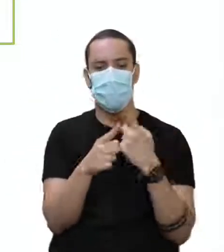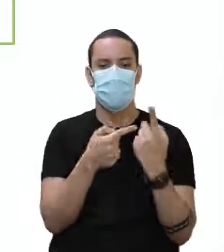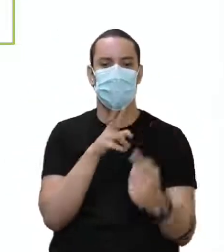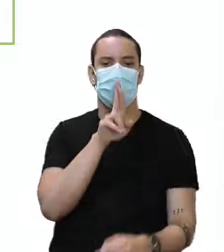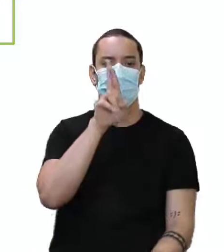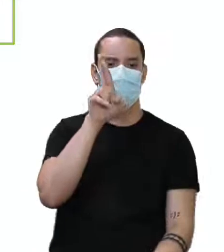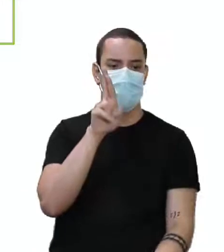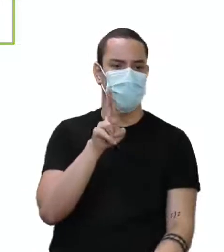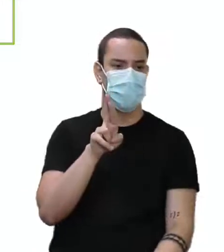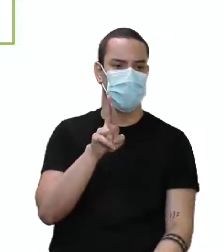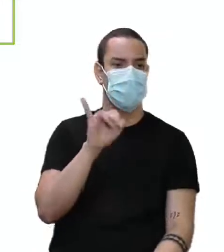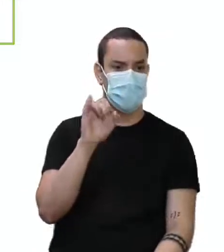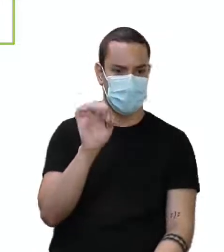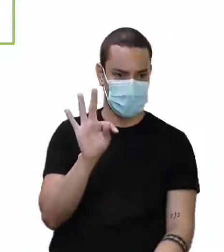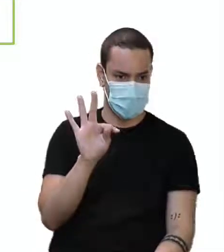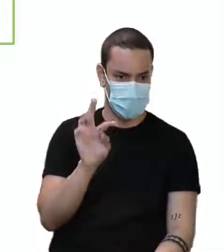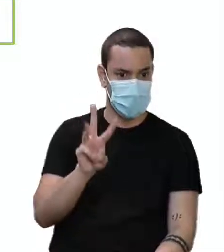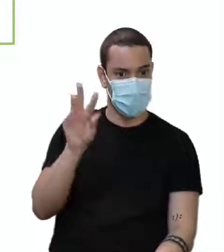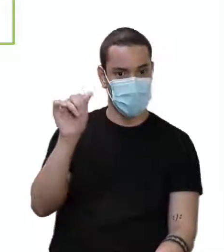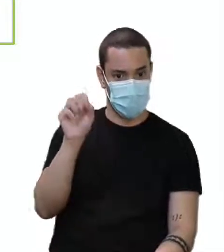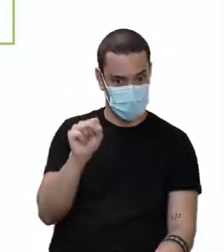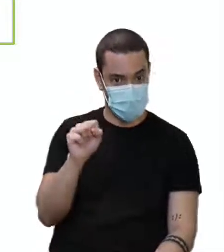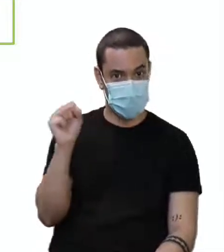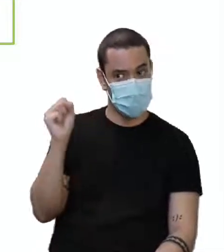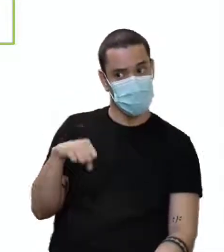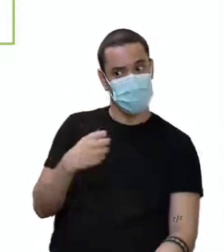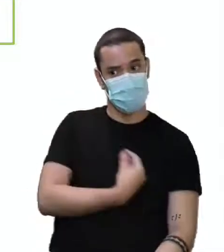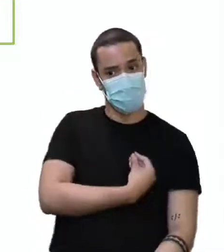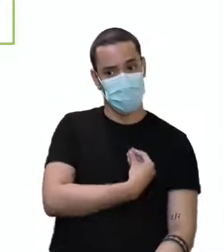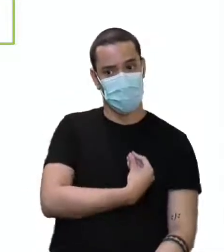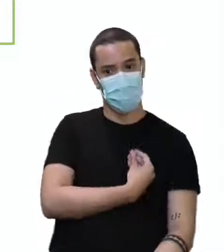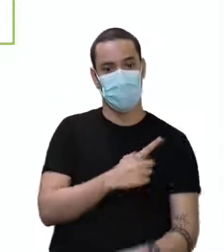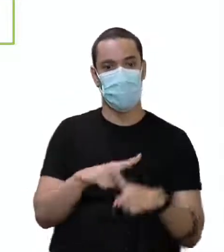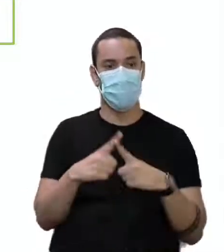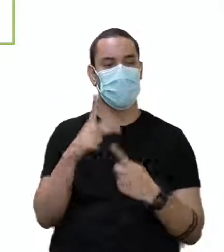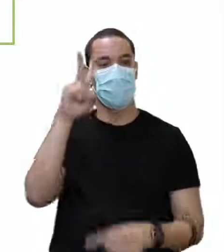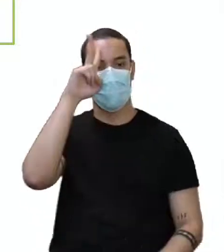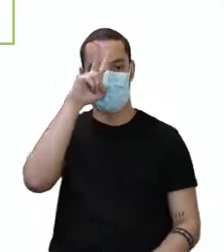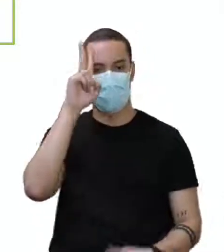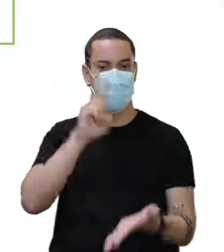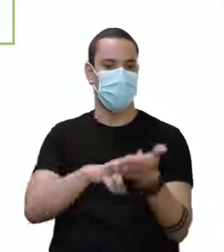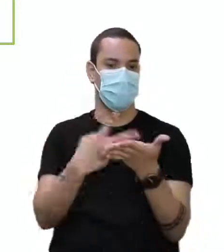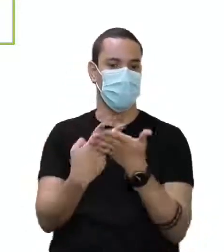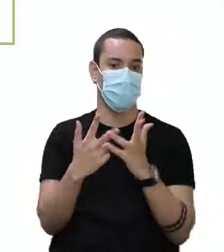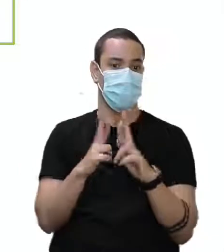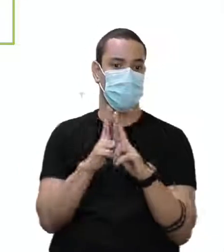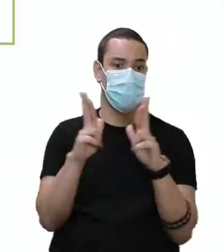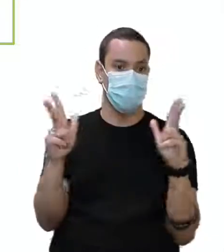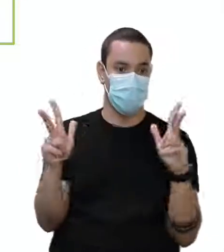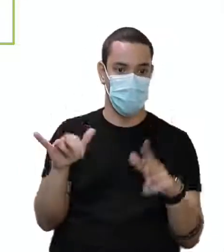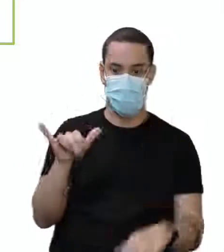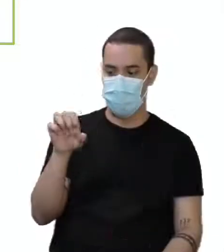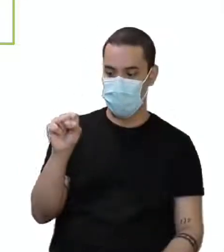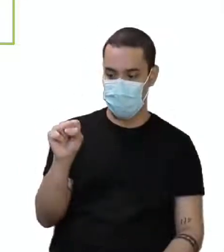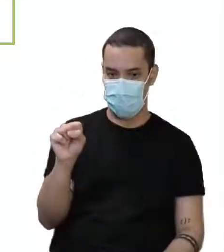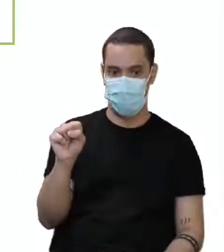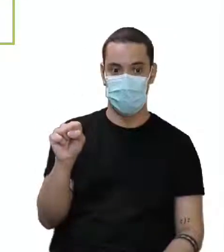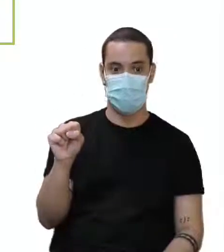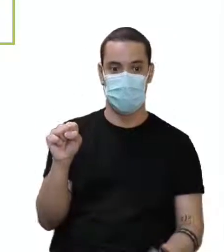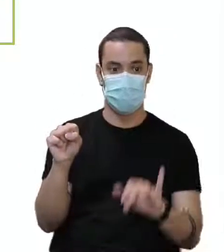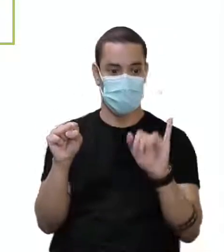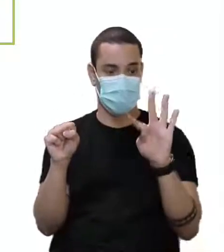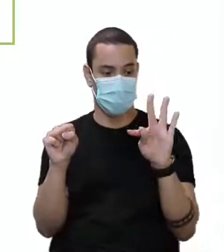yes, it was, sim, estava. Lembrando que esse it você não traduz. Sim, estava. Se fosse na